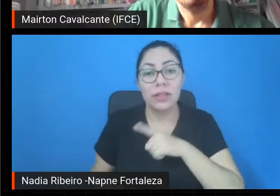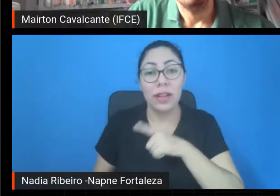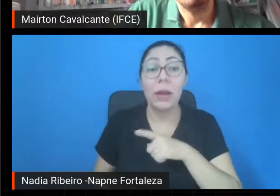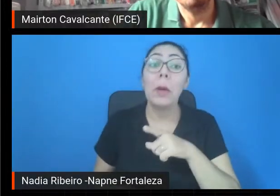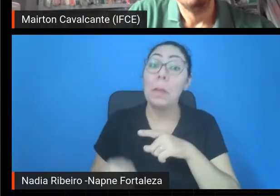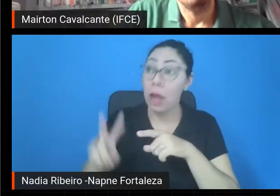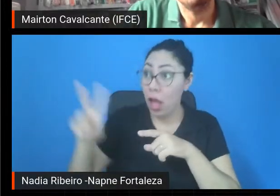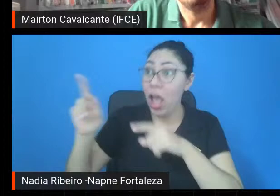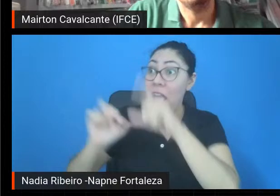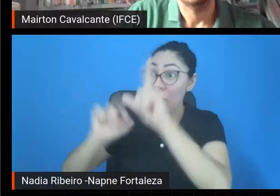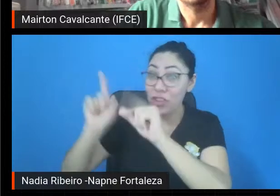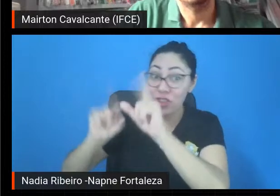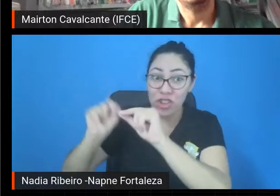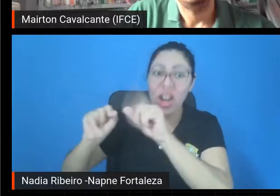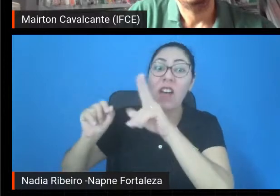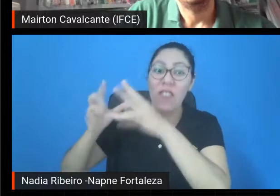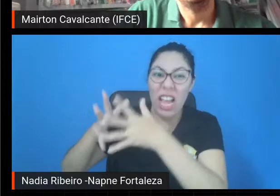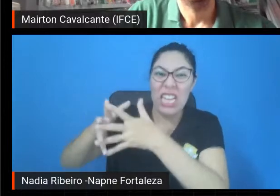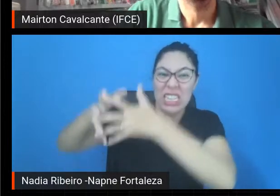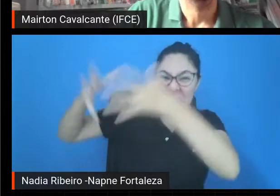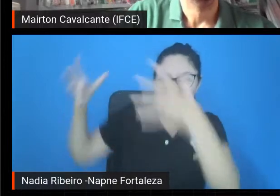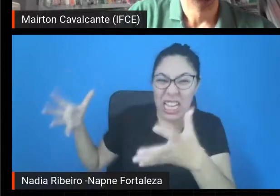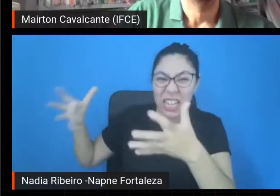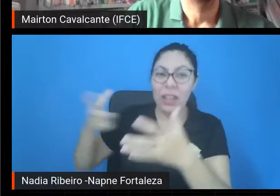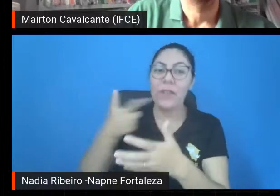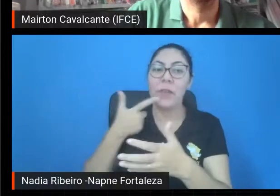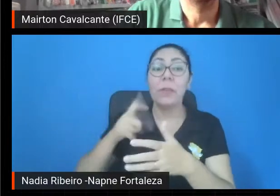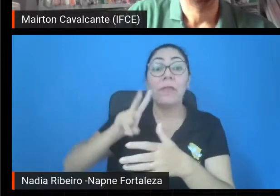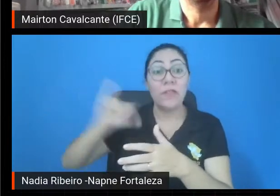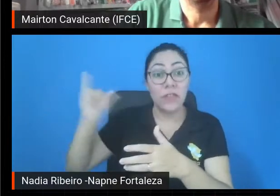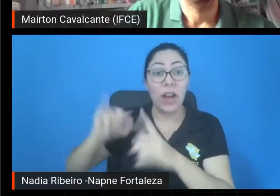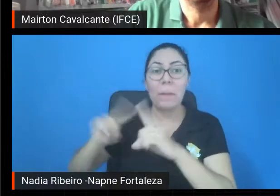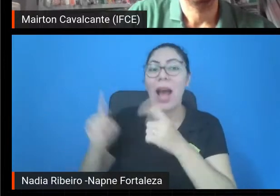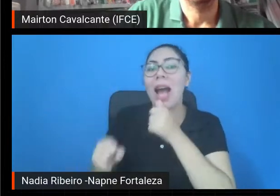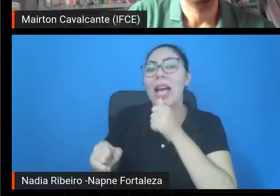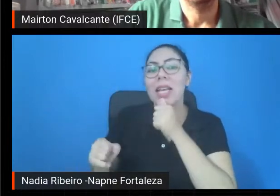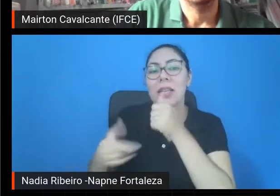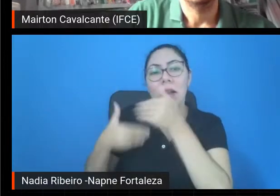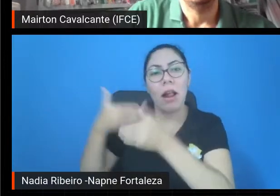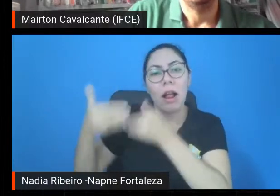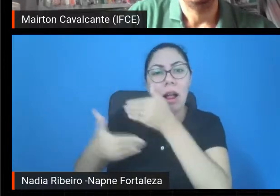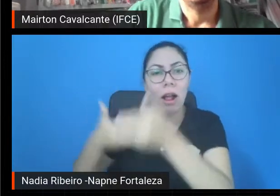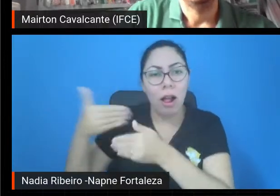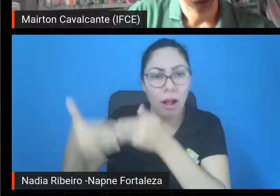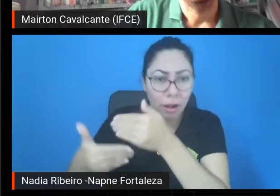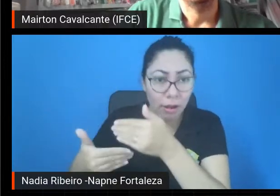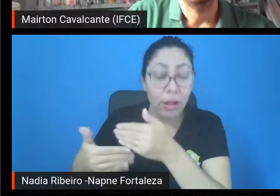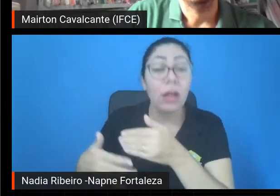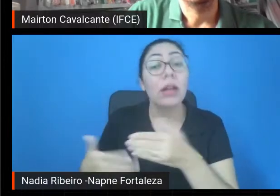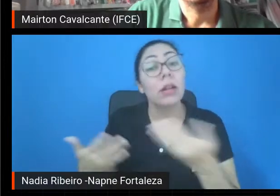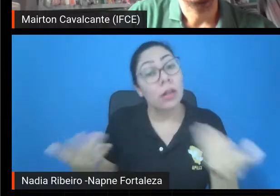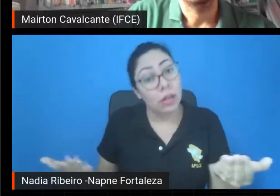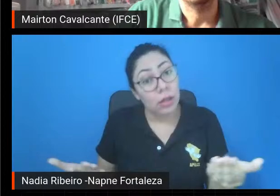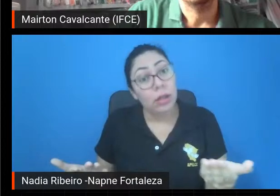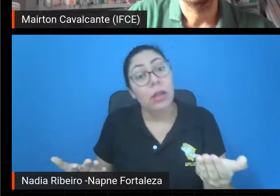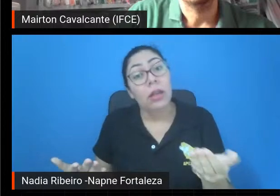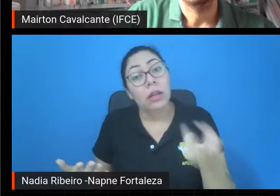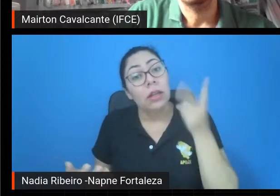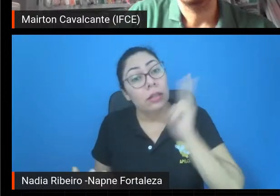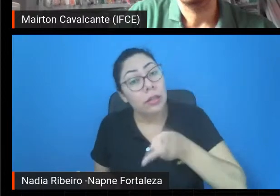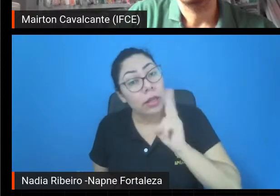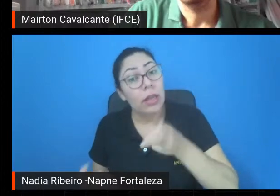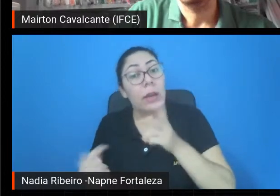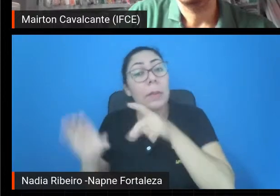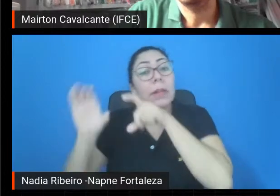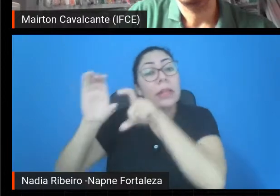não virou uma gigante vermelha. Então, nós estamos sempre muito dependentes da